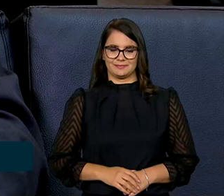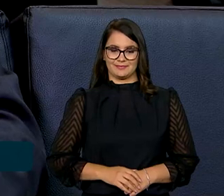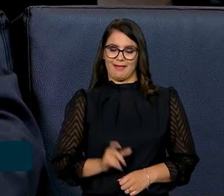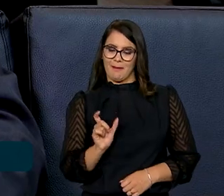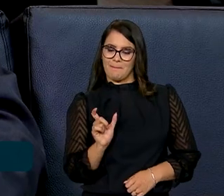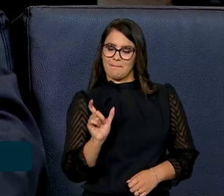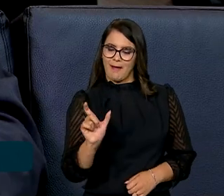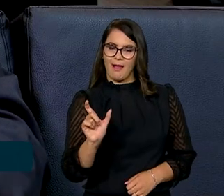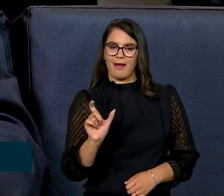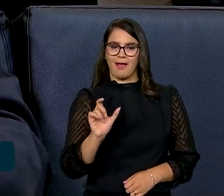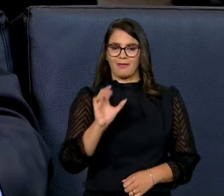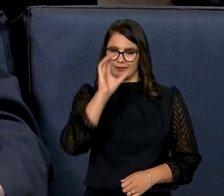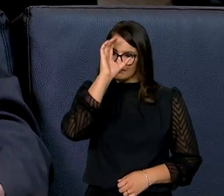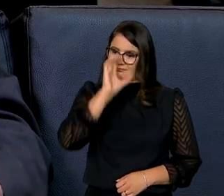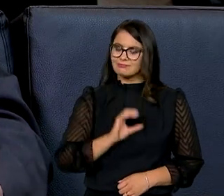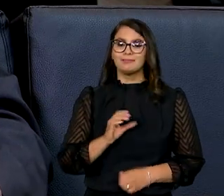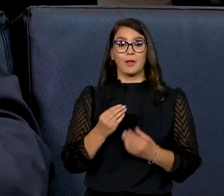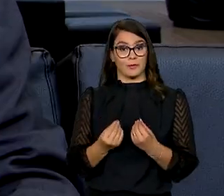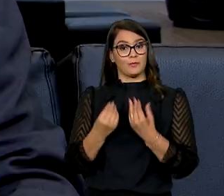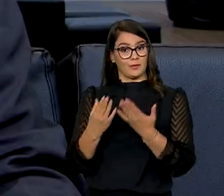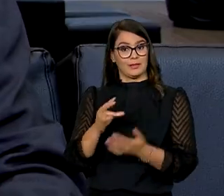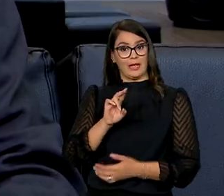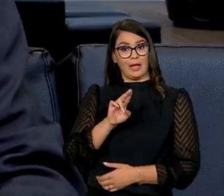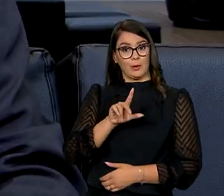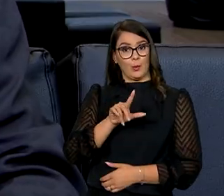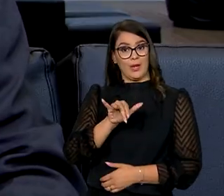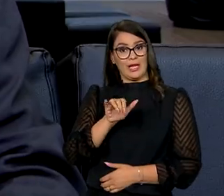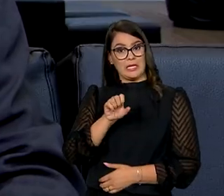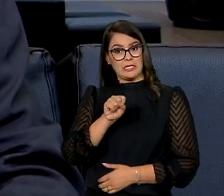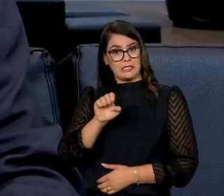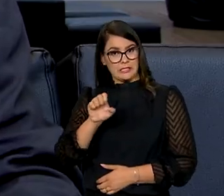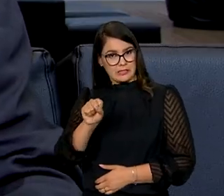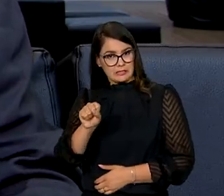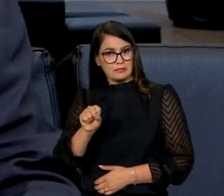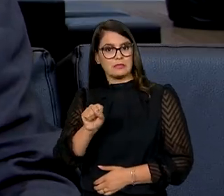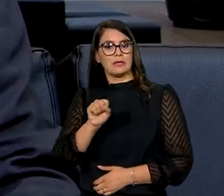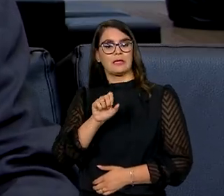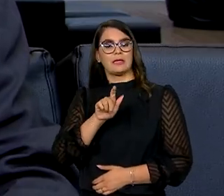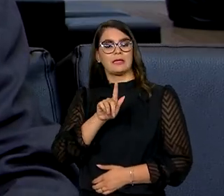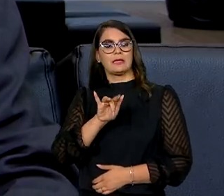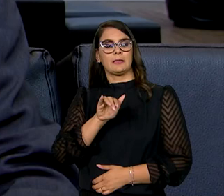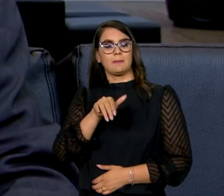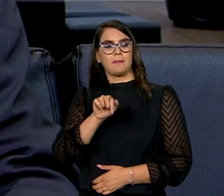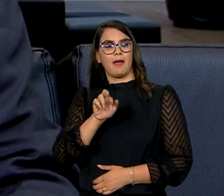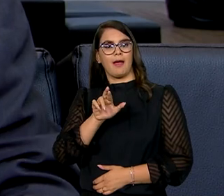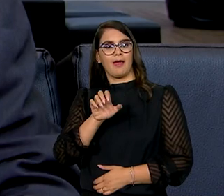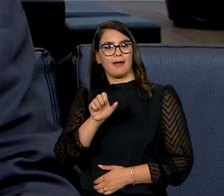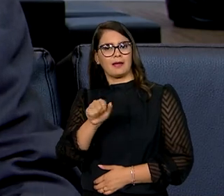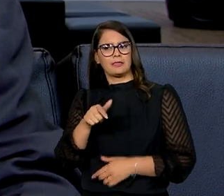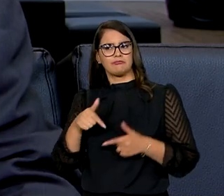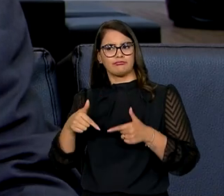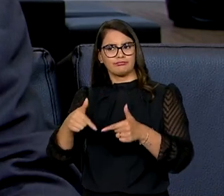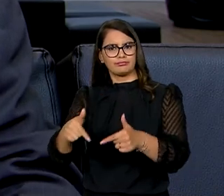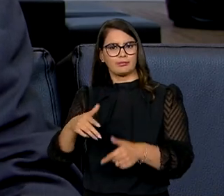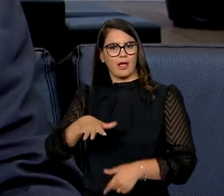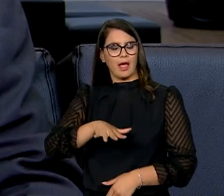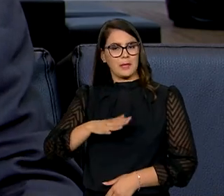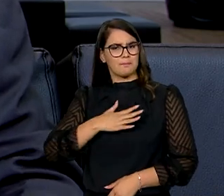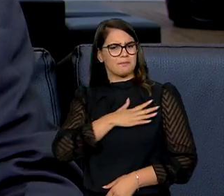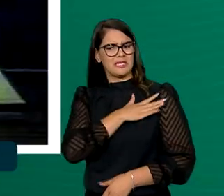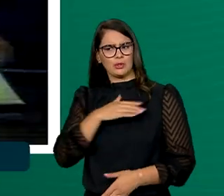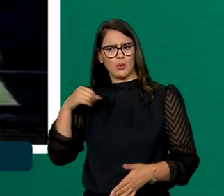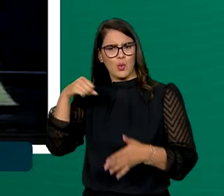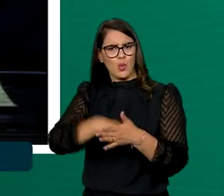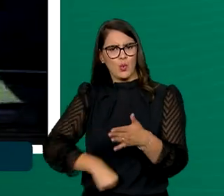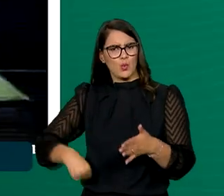cidadã foi dado justamente por Ulisses Guimarães. Ele é identificado como um dos maiores combatentes do regime militar e aquele que mais lutou